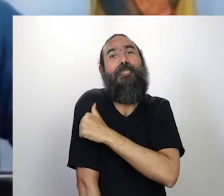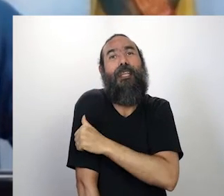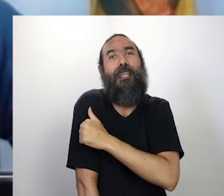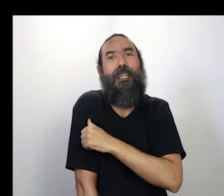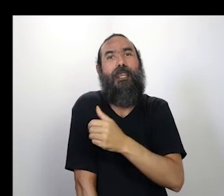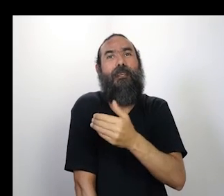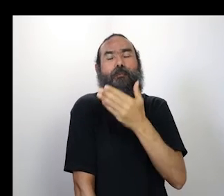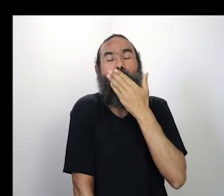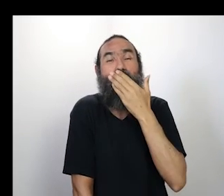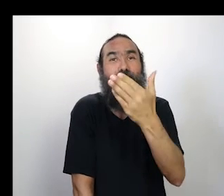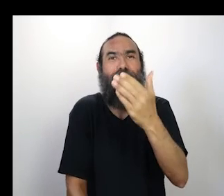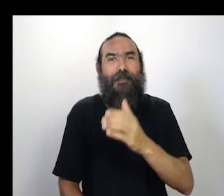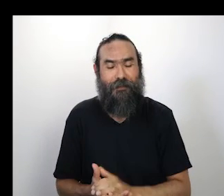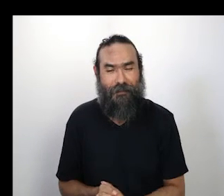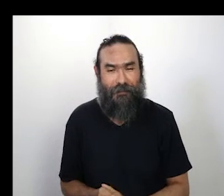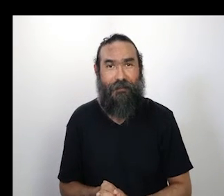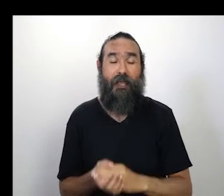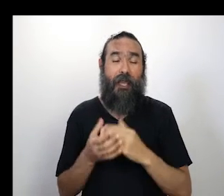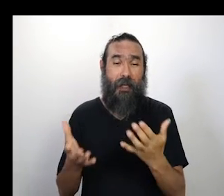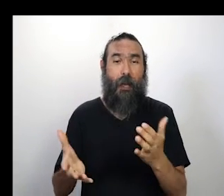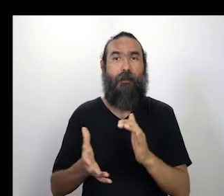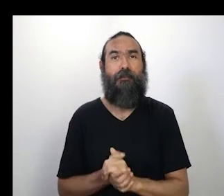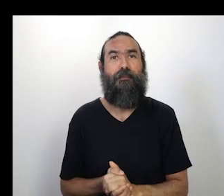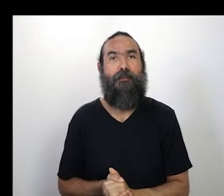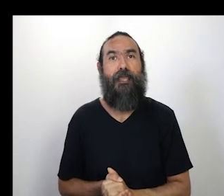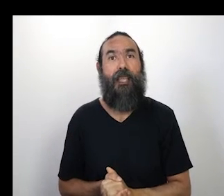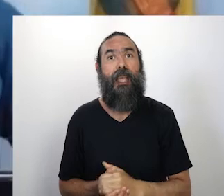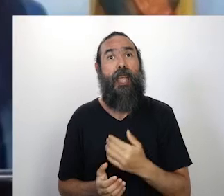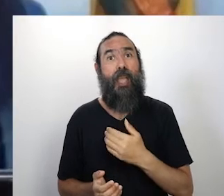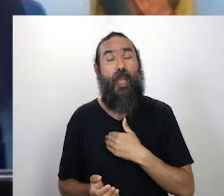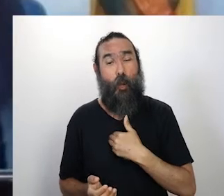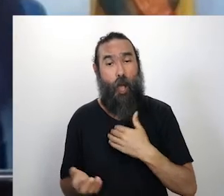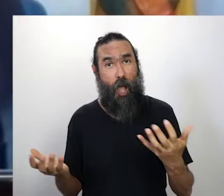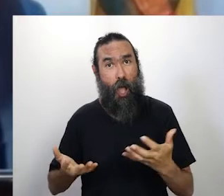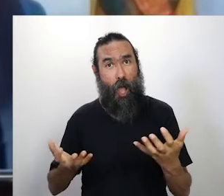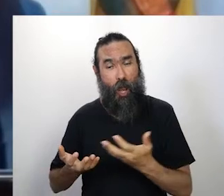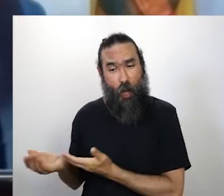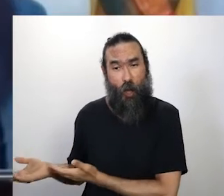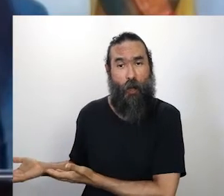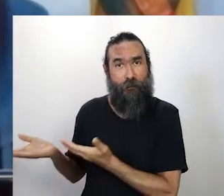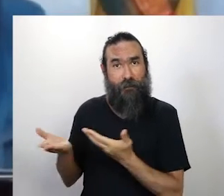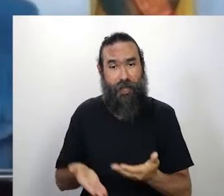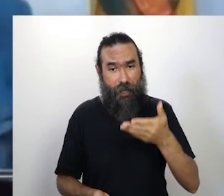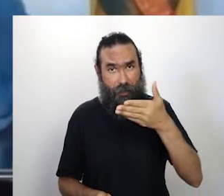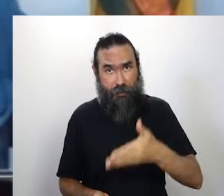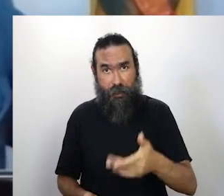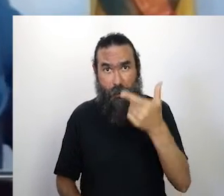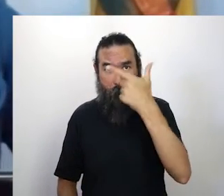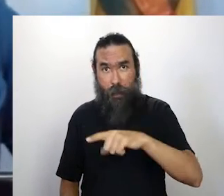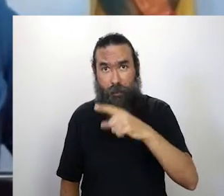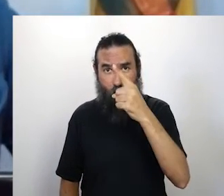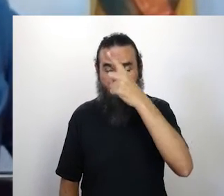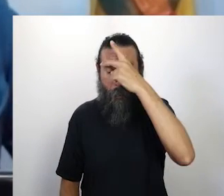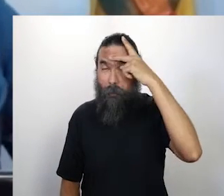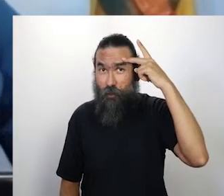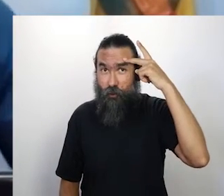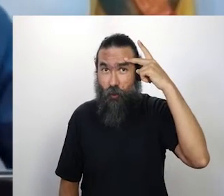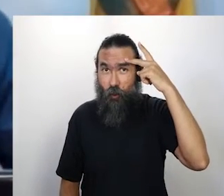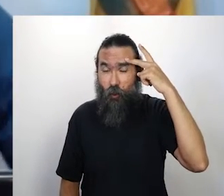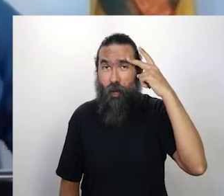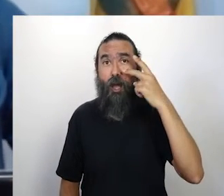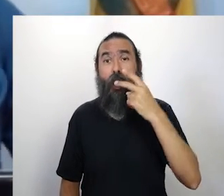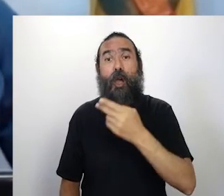você, Luísa. Bom, eu vou aqui convidar mais uma pessoa para participar aqui, dessa vez é um